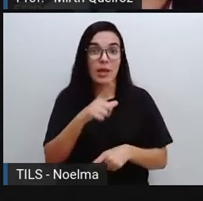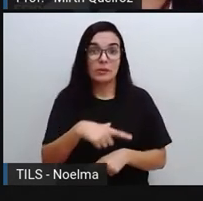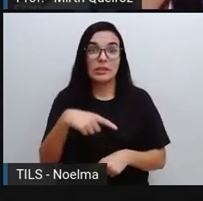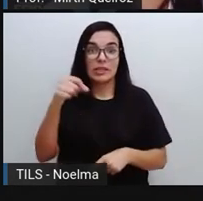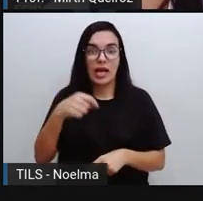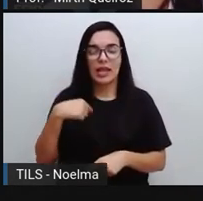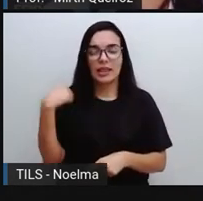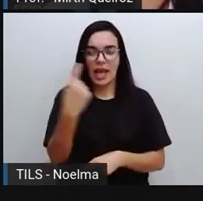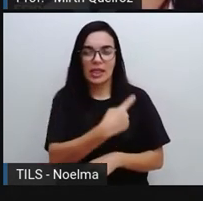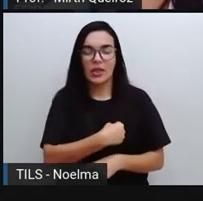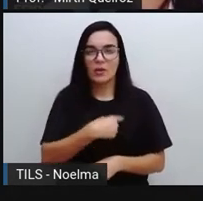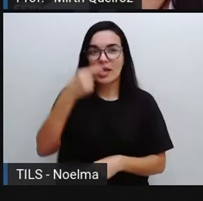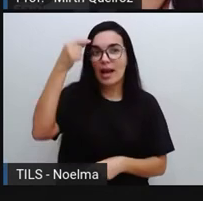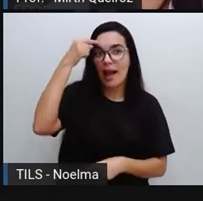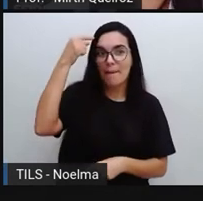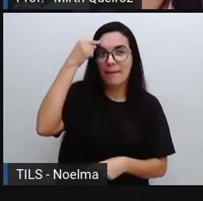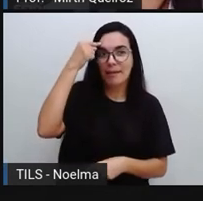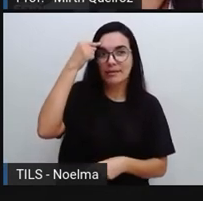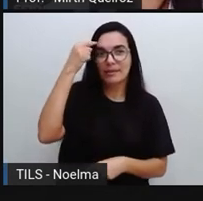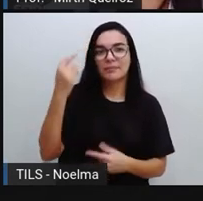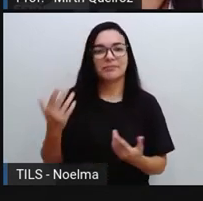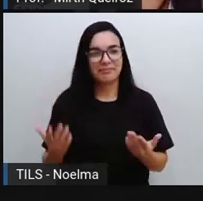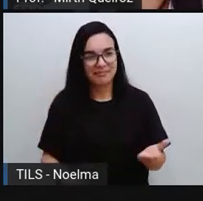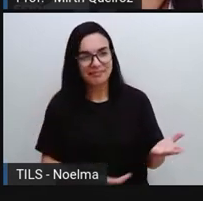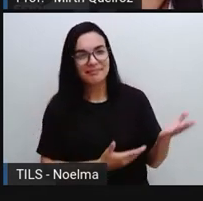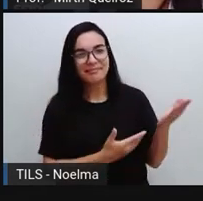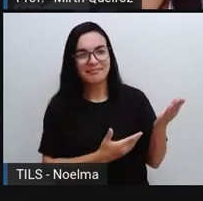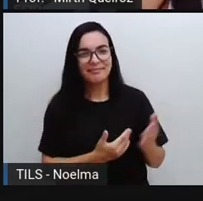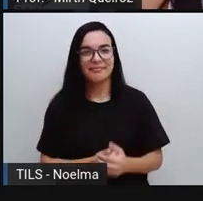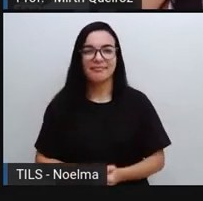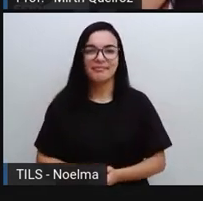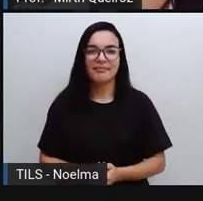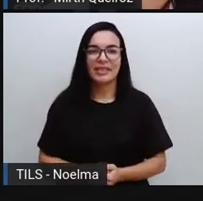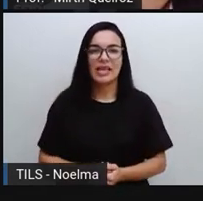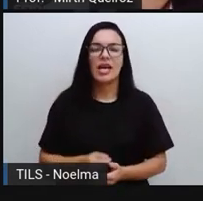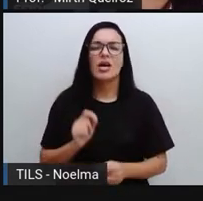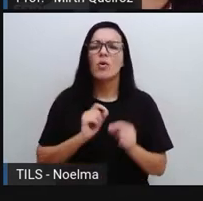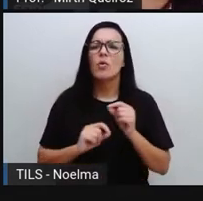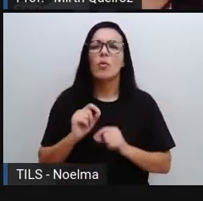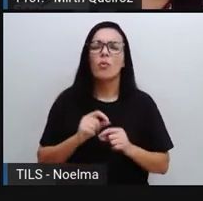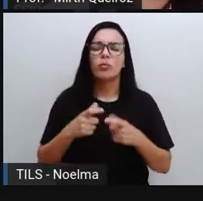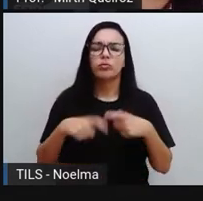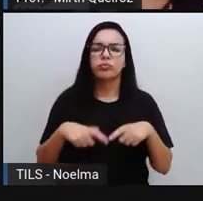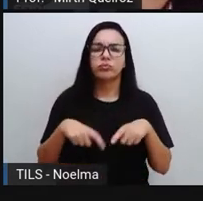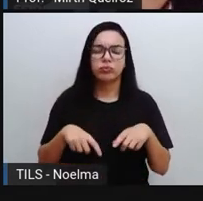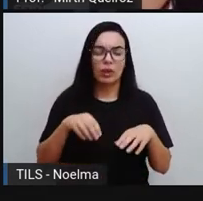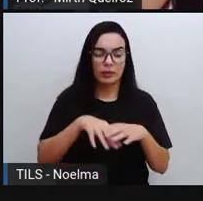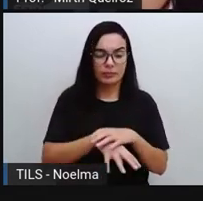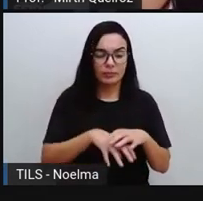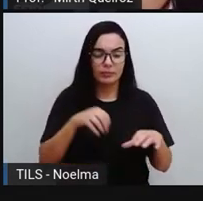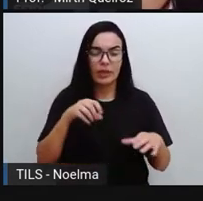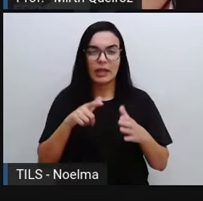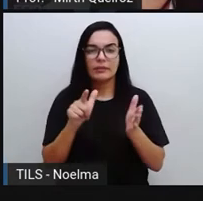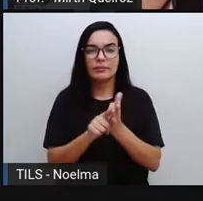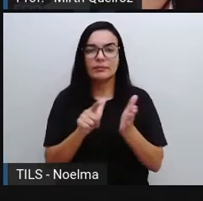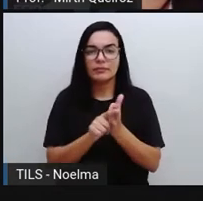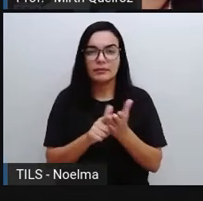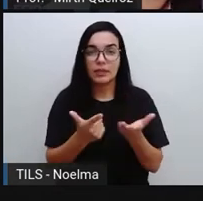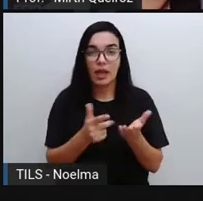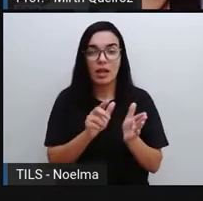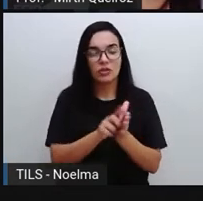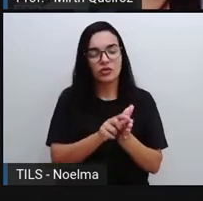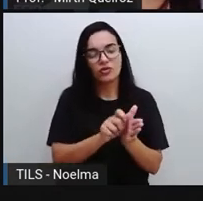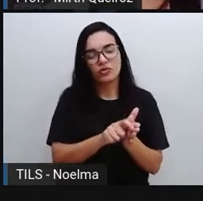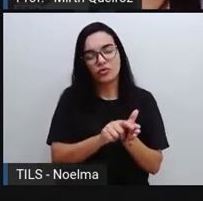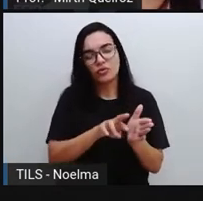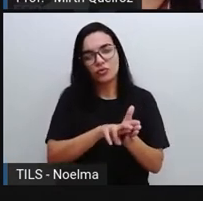cabeça? É o título do texto. De onde esse texto foi retirado? Da revista Ciências